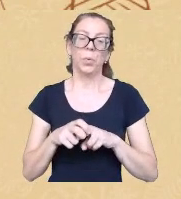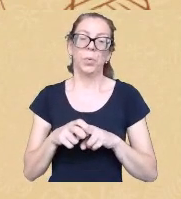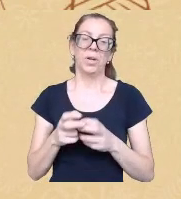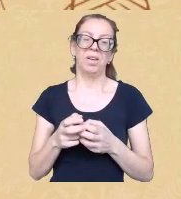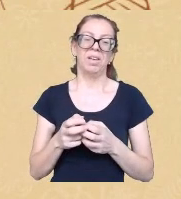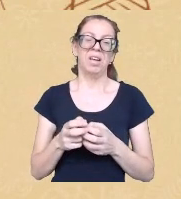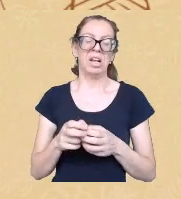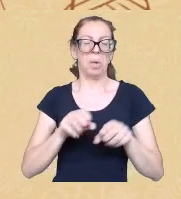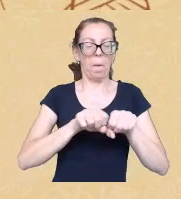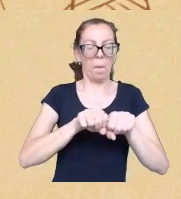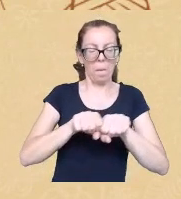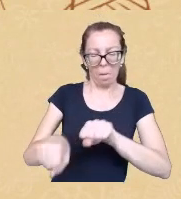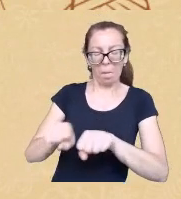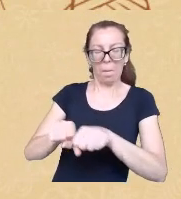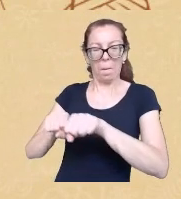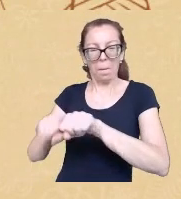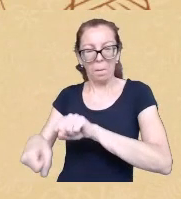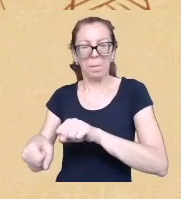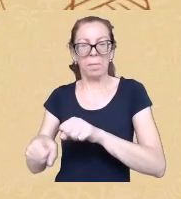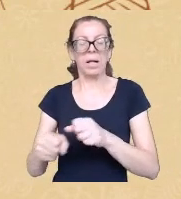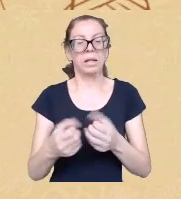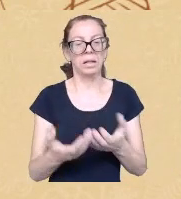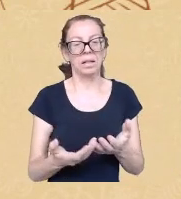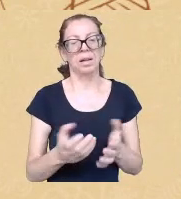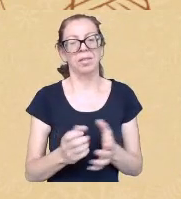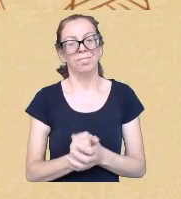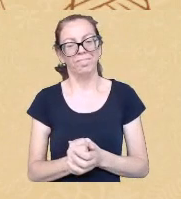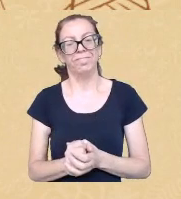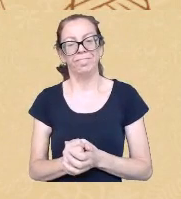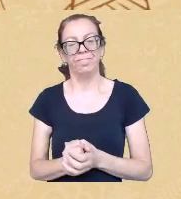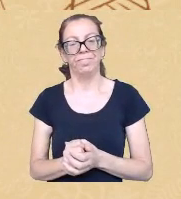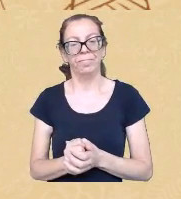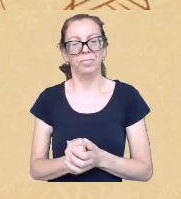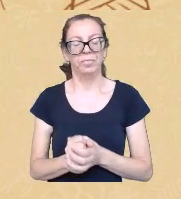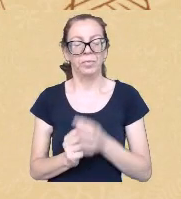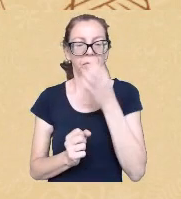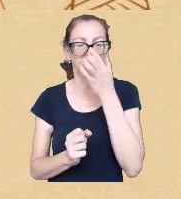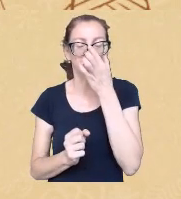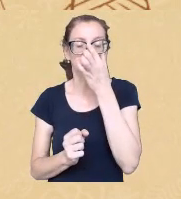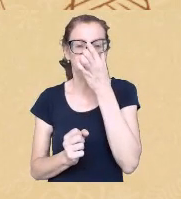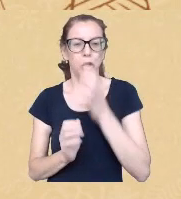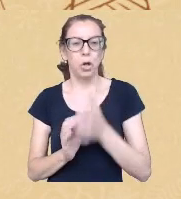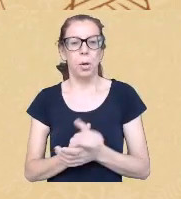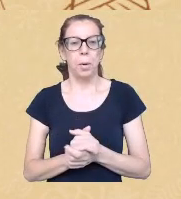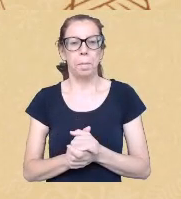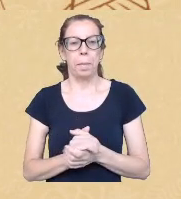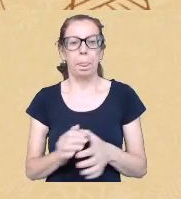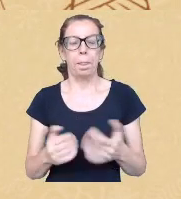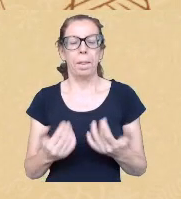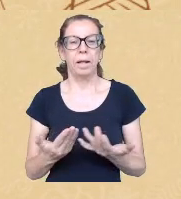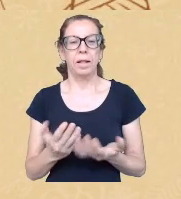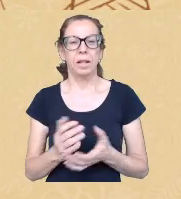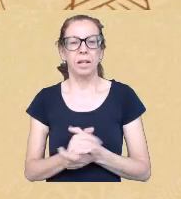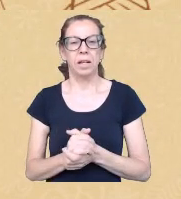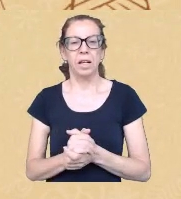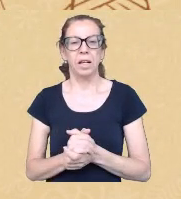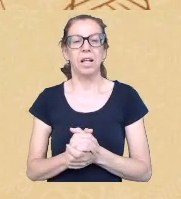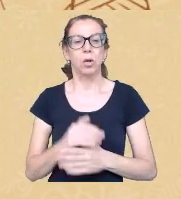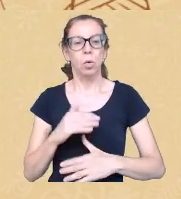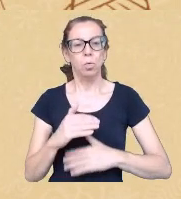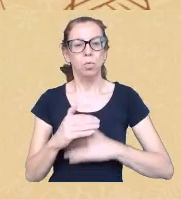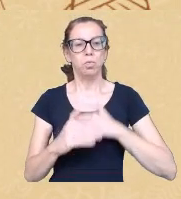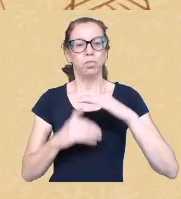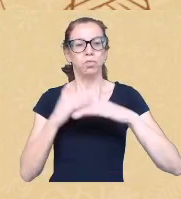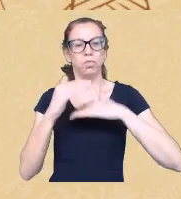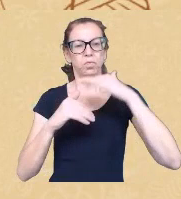outros povos a exterminar outras outros biomas né então essa lógica do desenvolvimento que também é